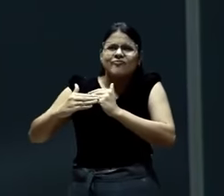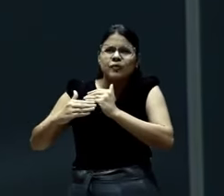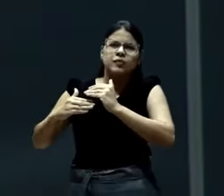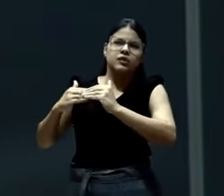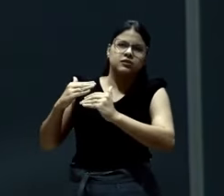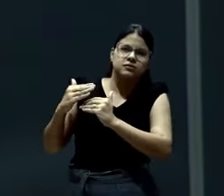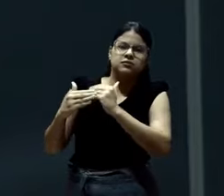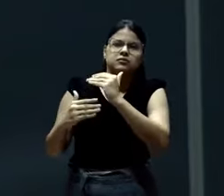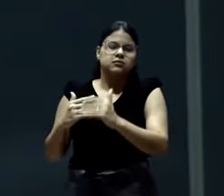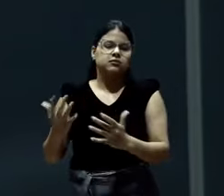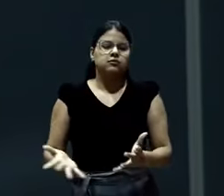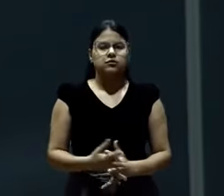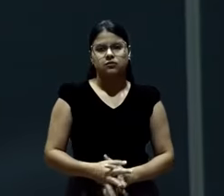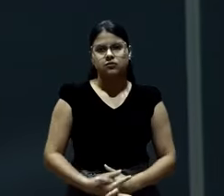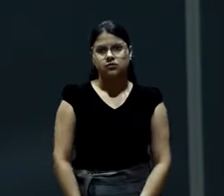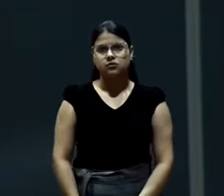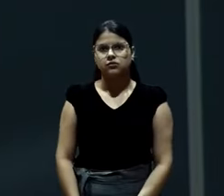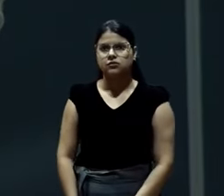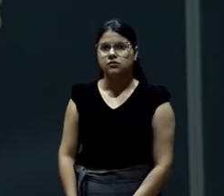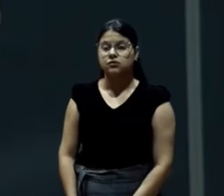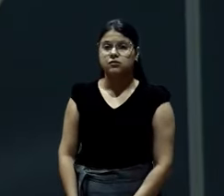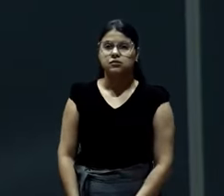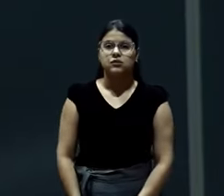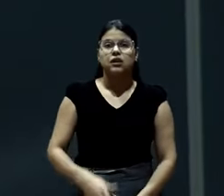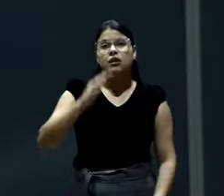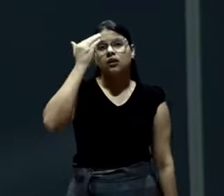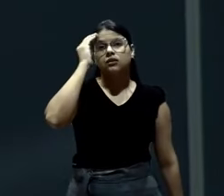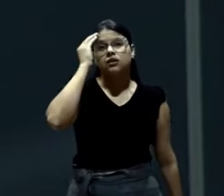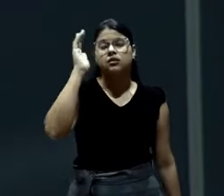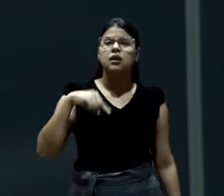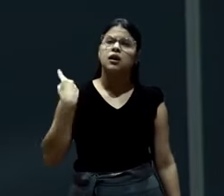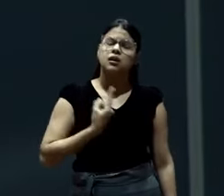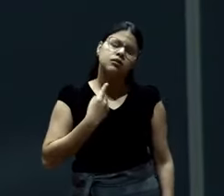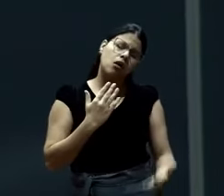mais 1% e entendermos que nós somos uma família.